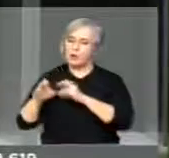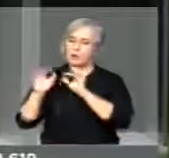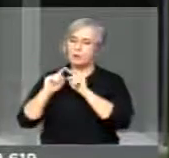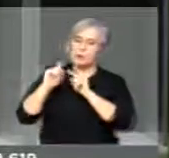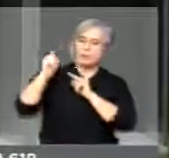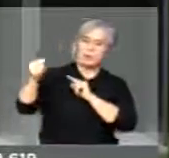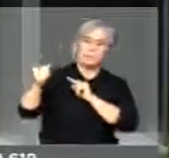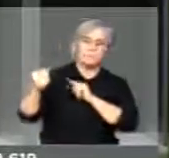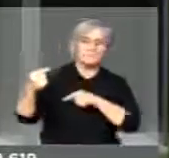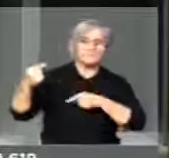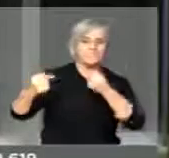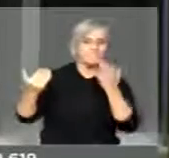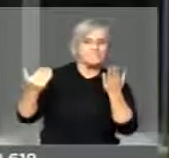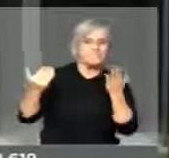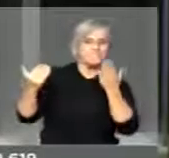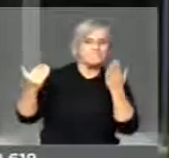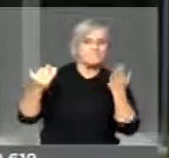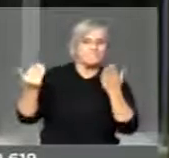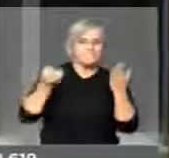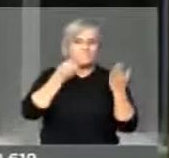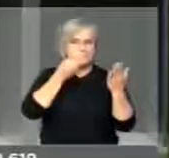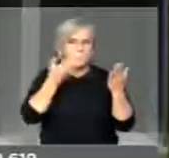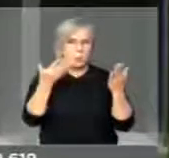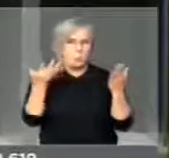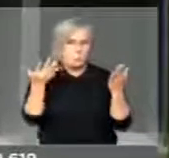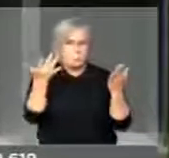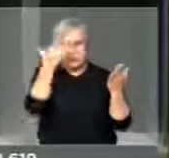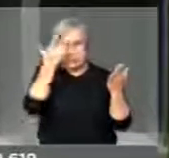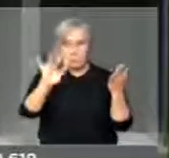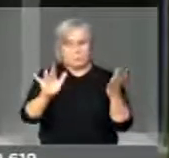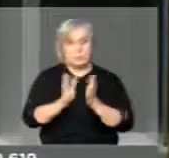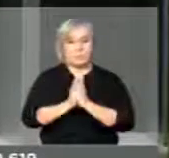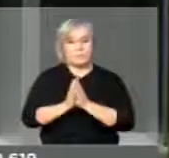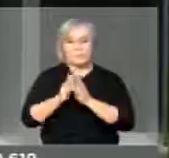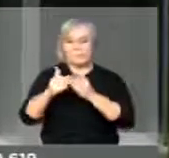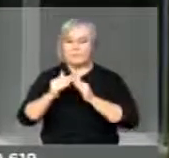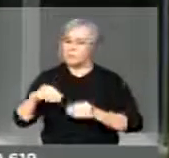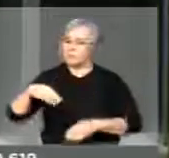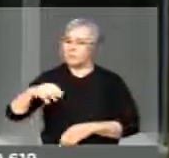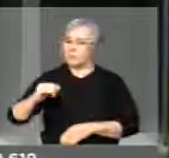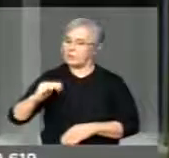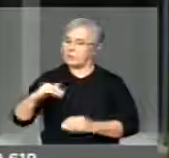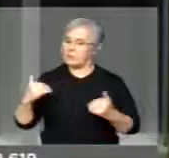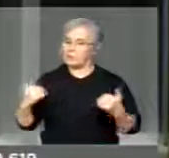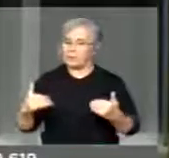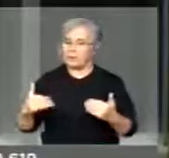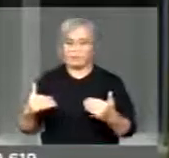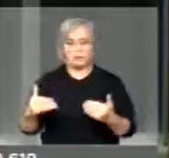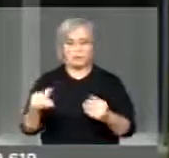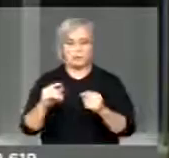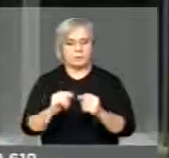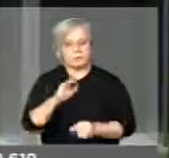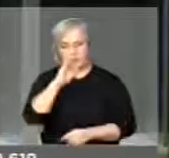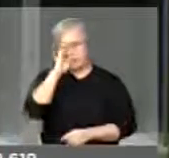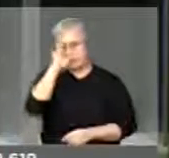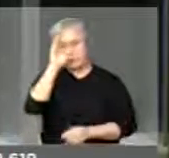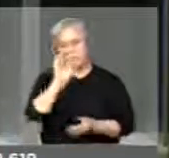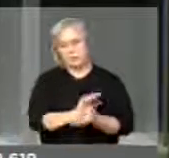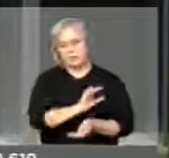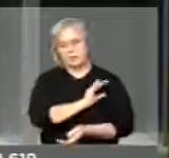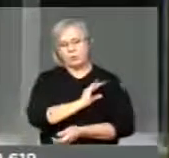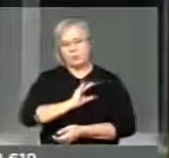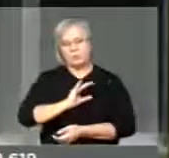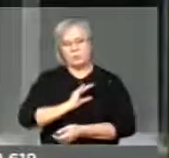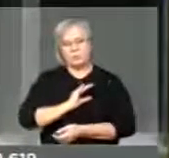qualidade de escutivo. É por isso que a gente solicita ao Ministério da Educação, sobretudo a Comissão